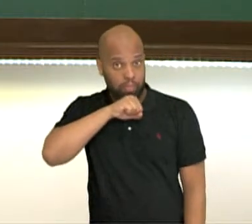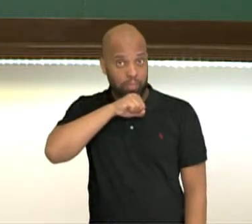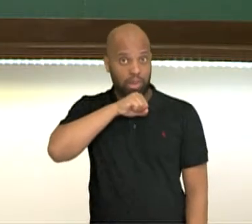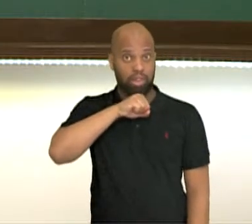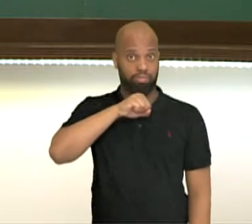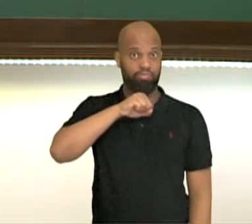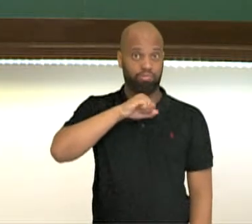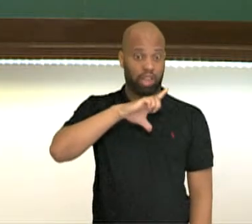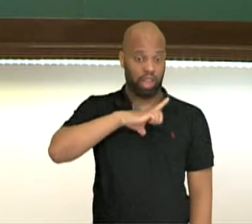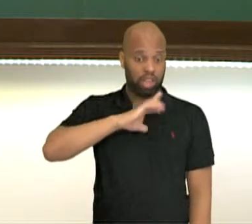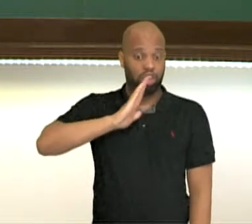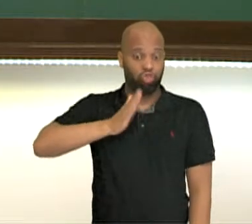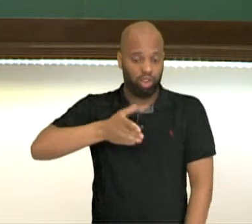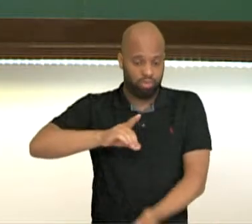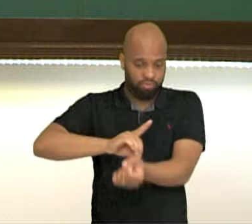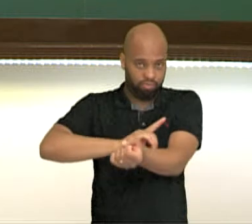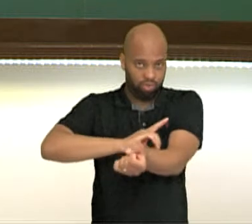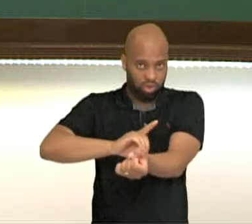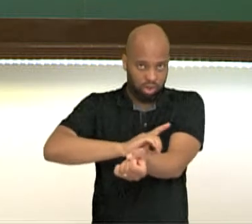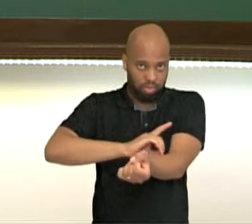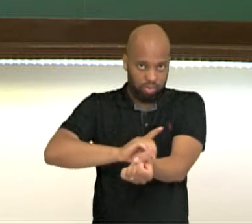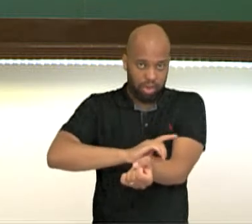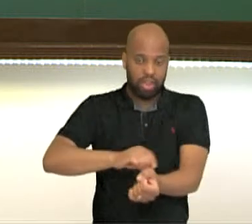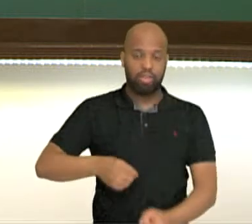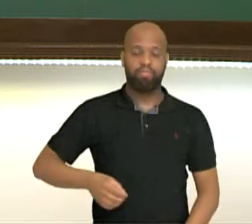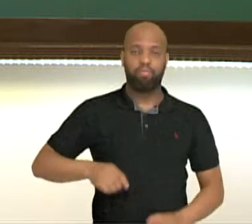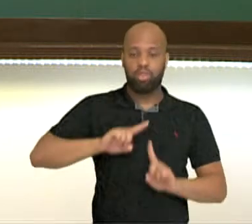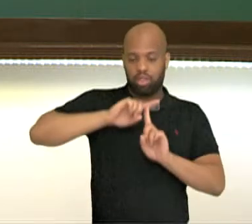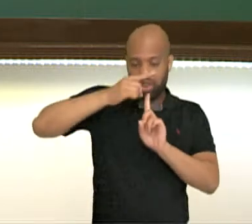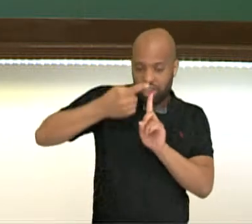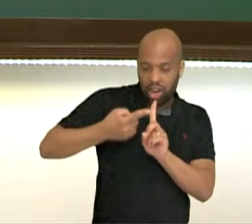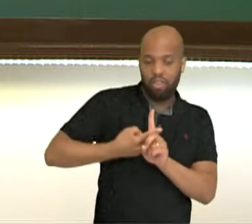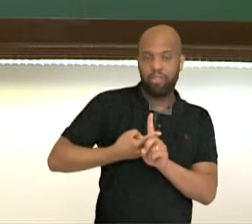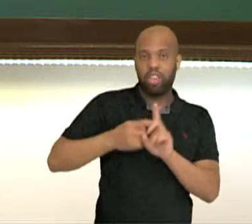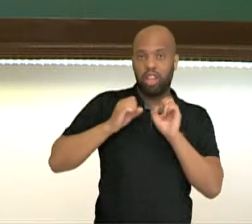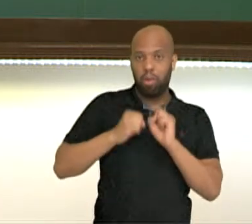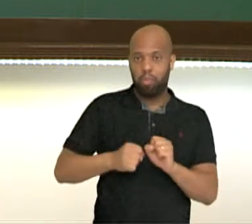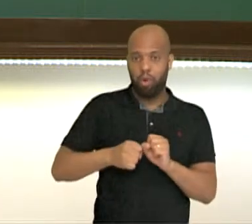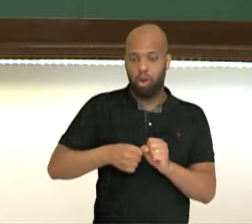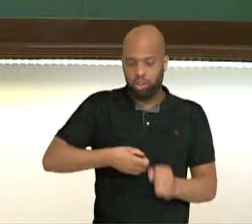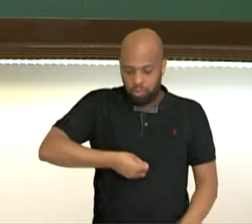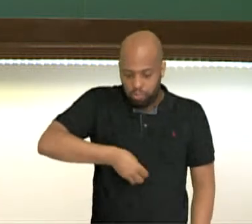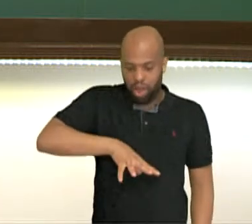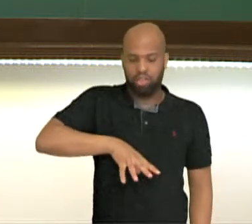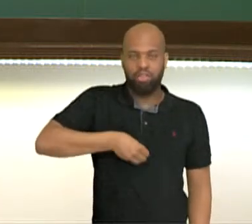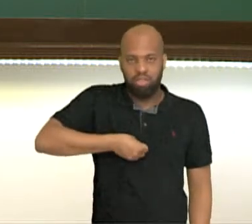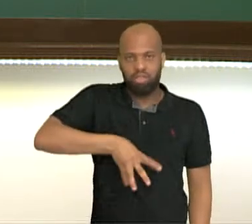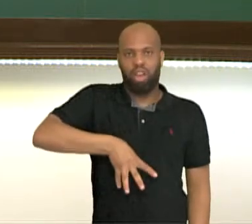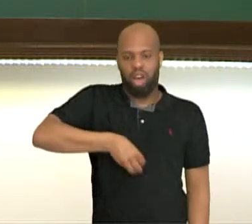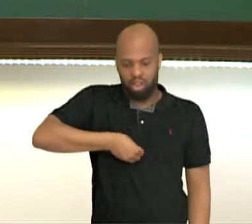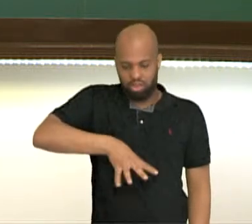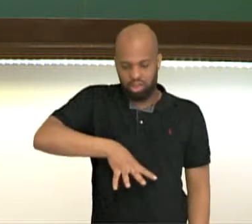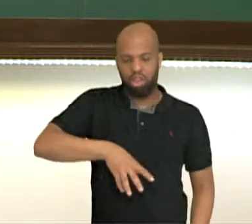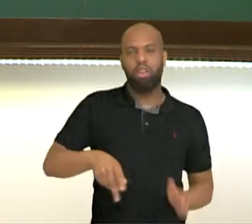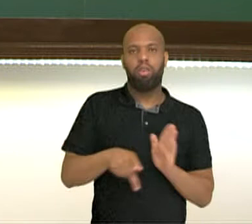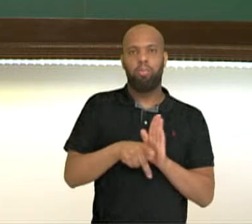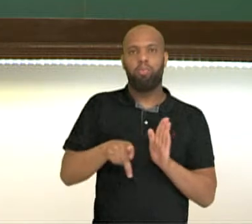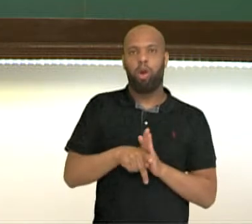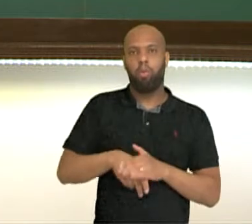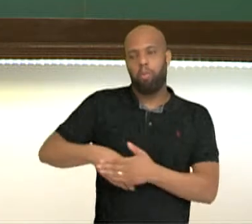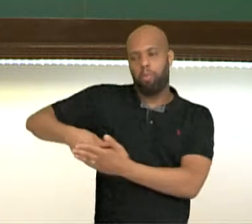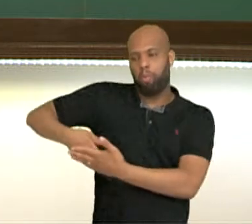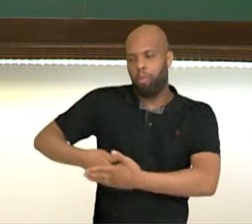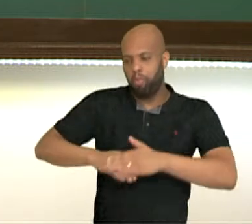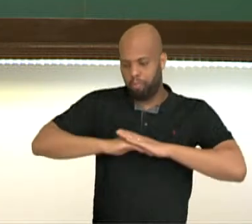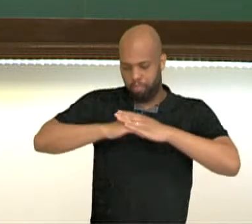portadora de diabetes, ao estar gestante, pode passar a doença para o feto para o seu bebezinho.